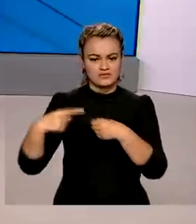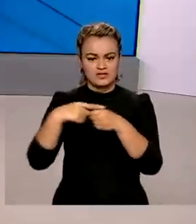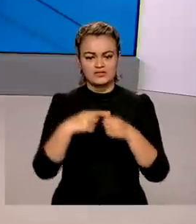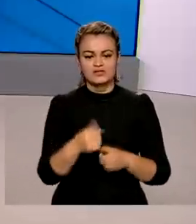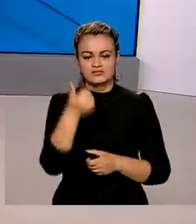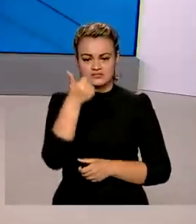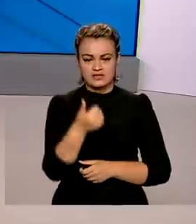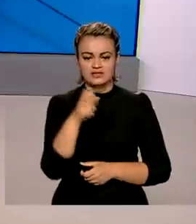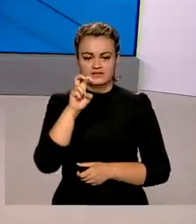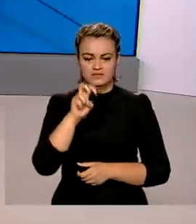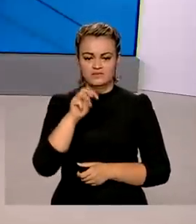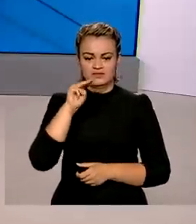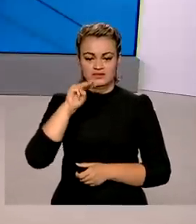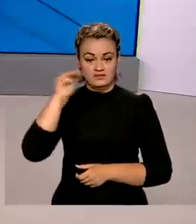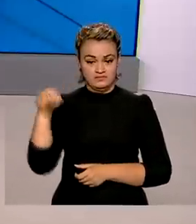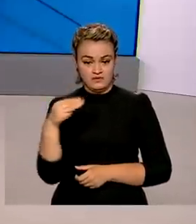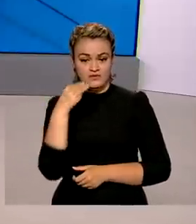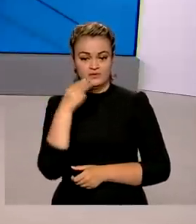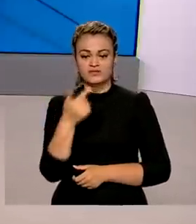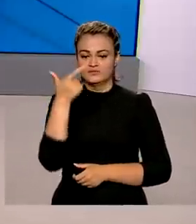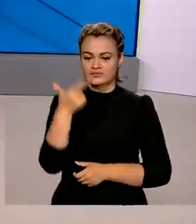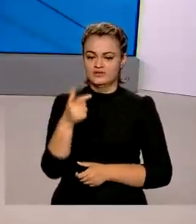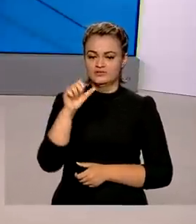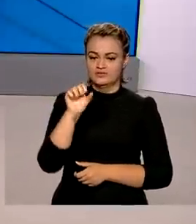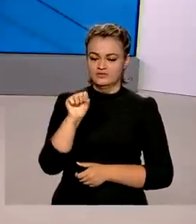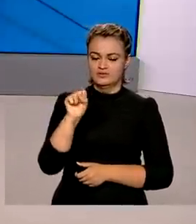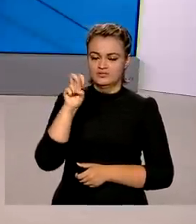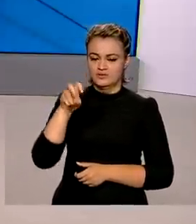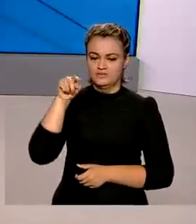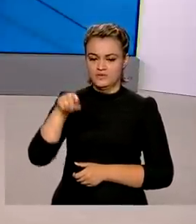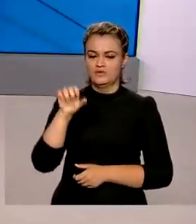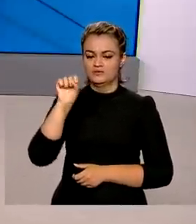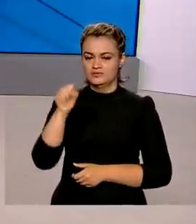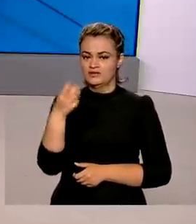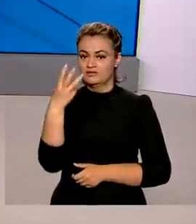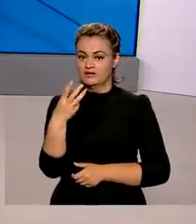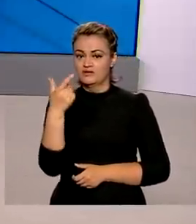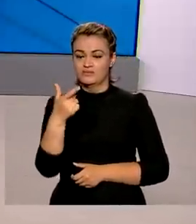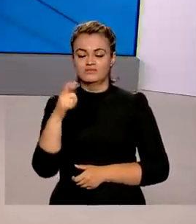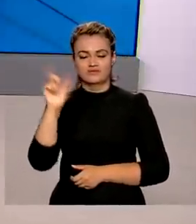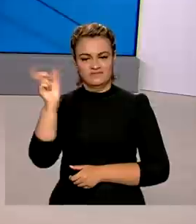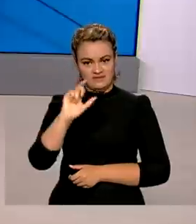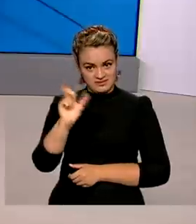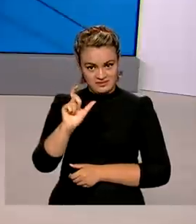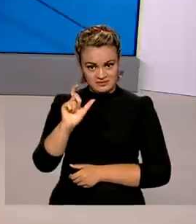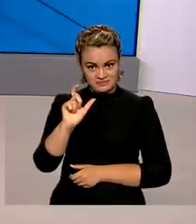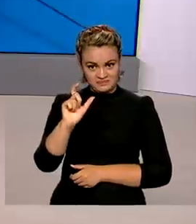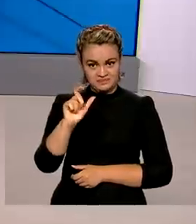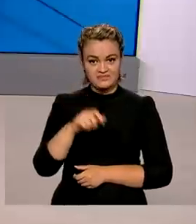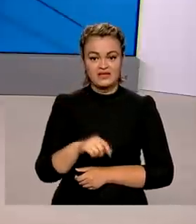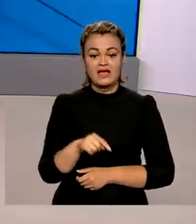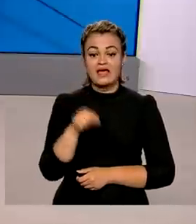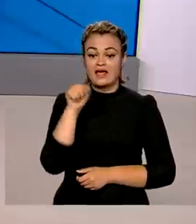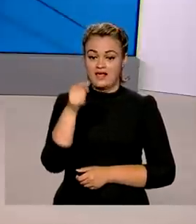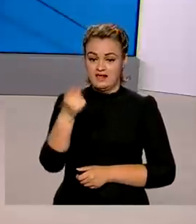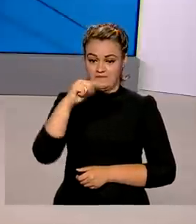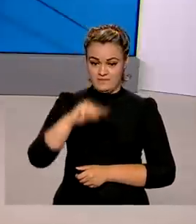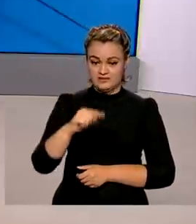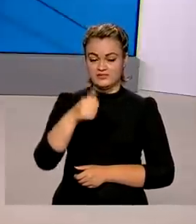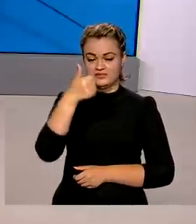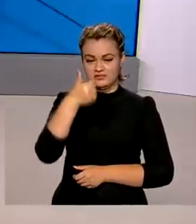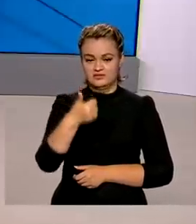153 milhões 285 mil 832 doses de vacinas. Dessas doses,